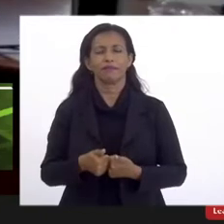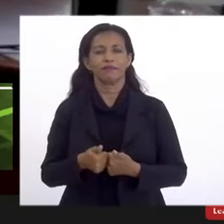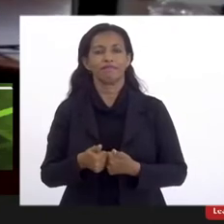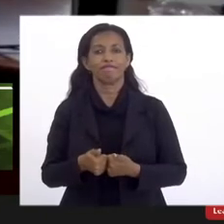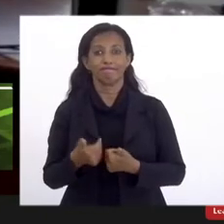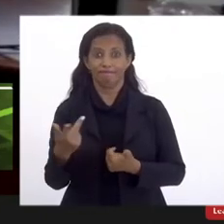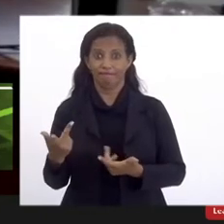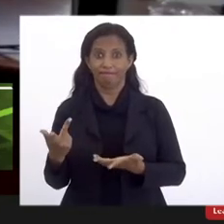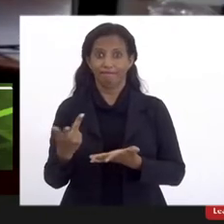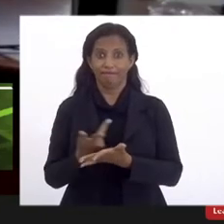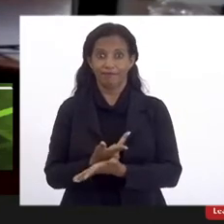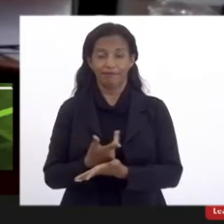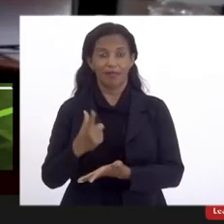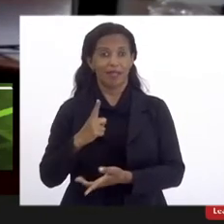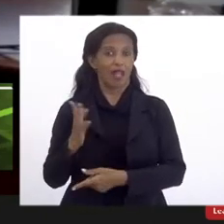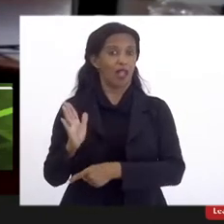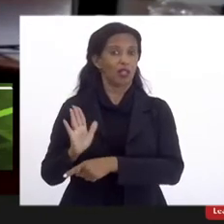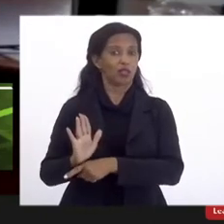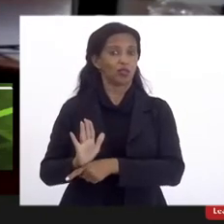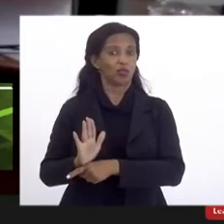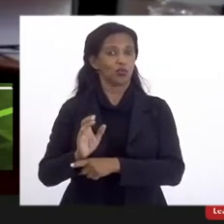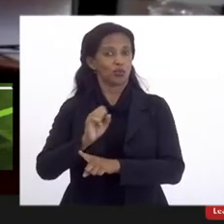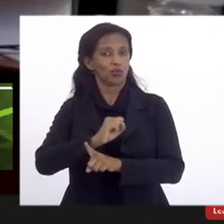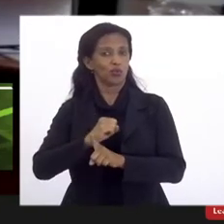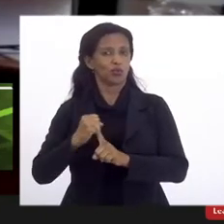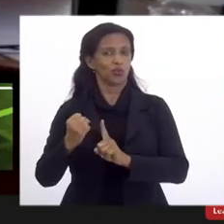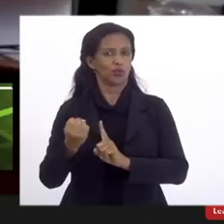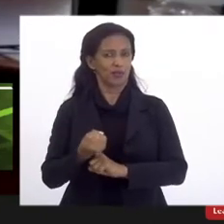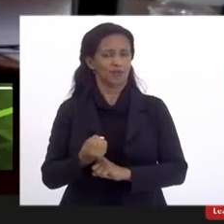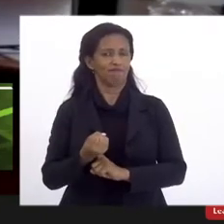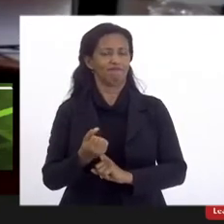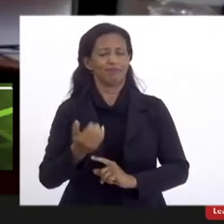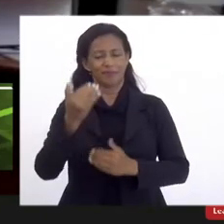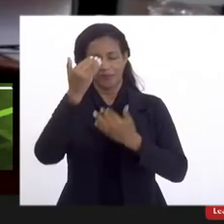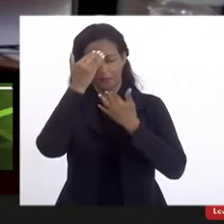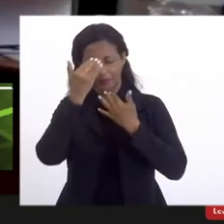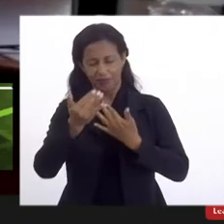funcione em benefício da sociedade fluminense. Obrigado.